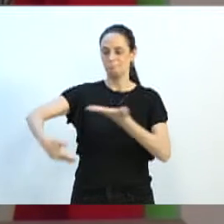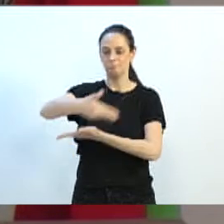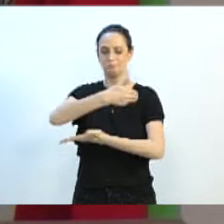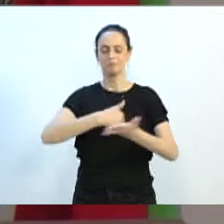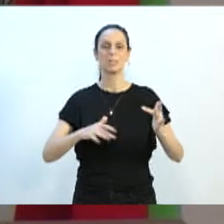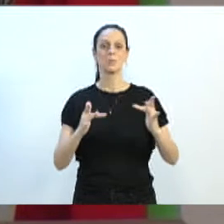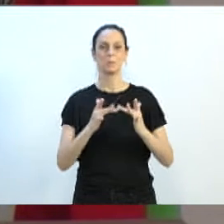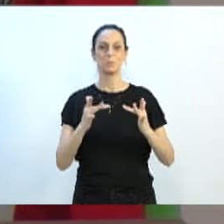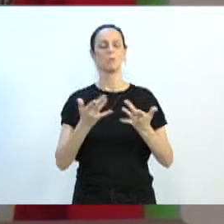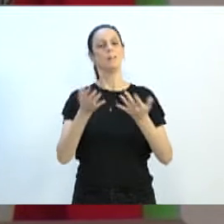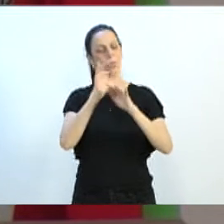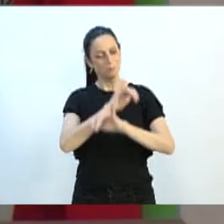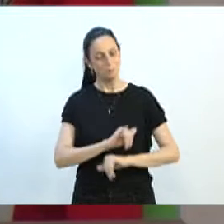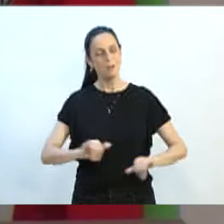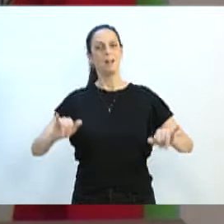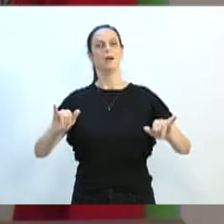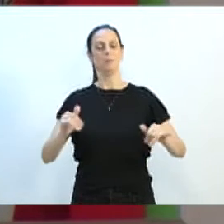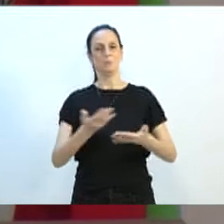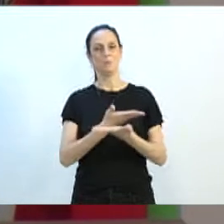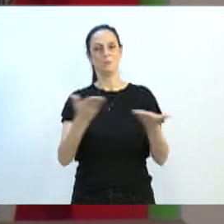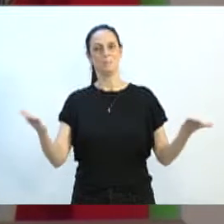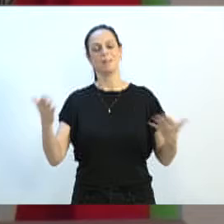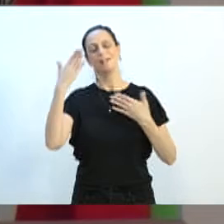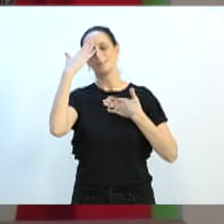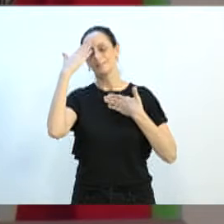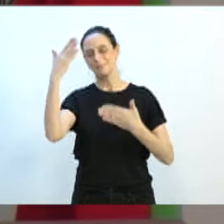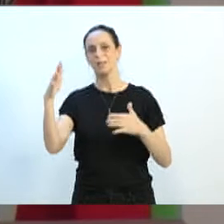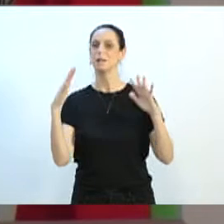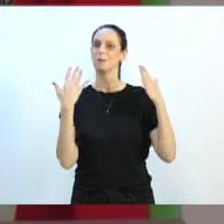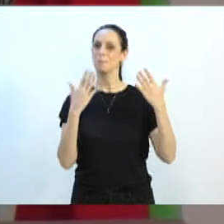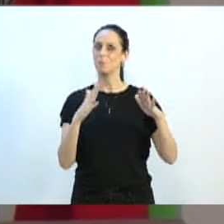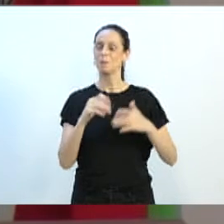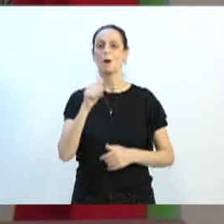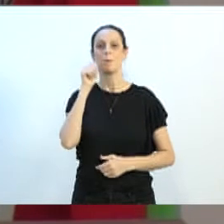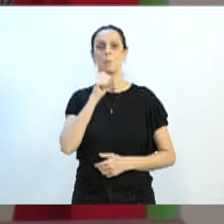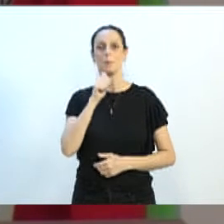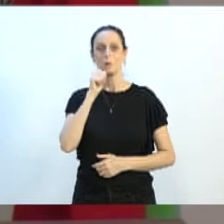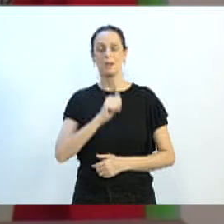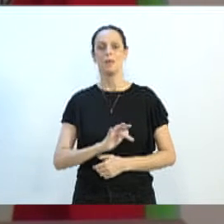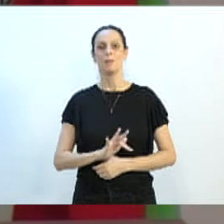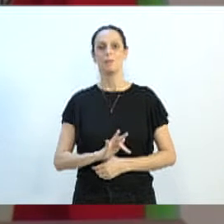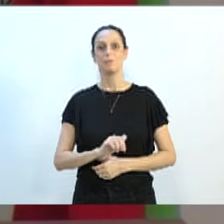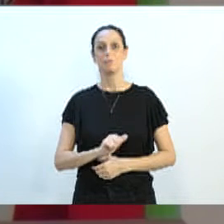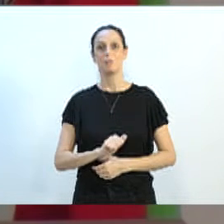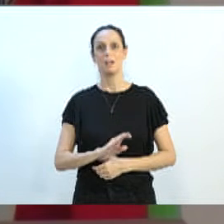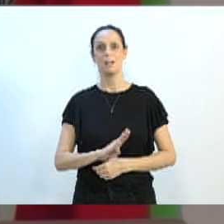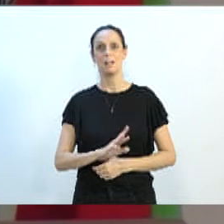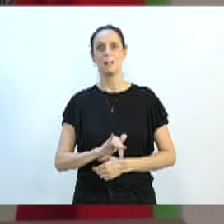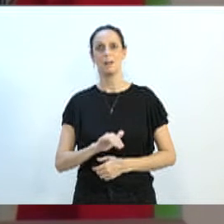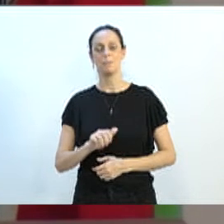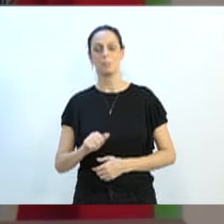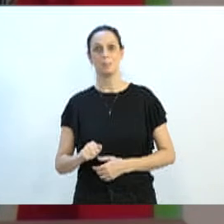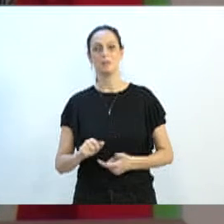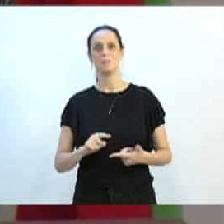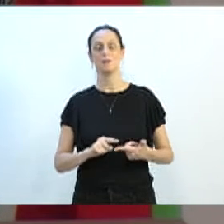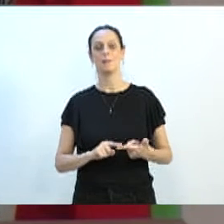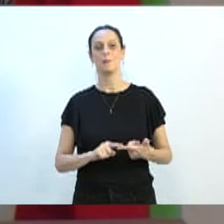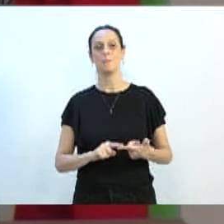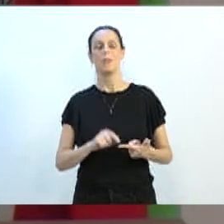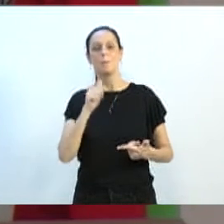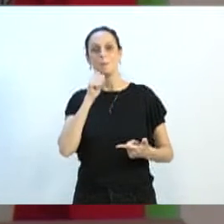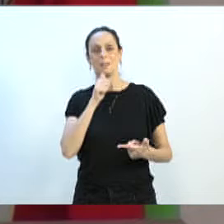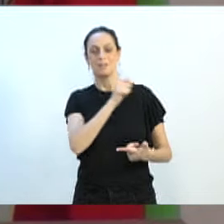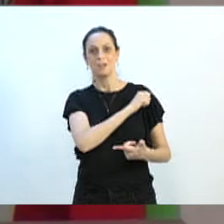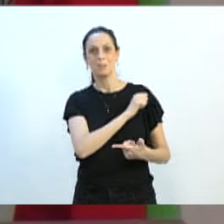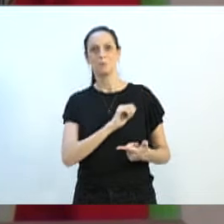questão de declarar, de agradecer e parabenizar a professora Fabrícia, Larissa, Maka, a Luna Júlia, todas as pessoas que estão engajadas